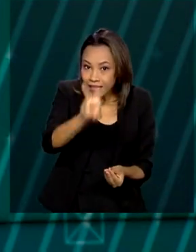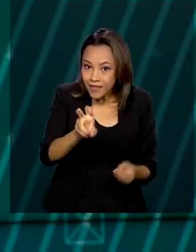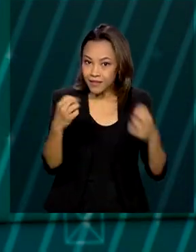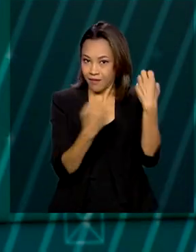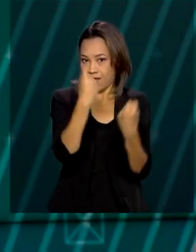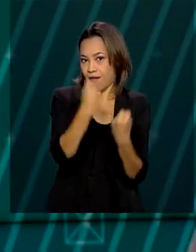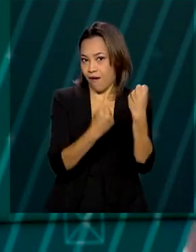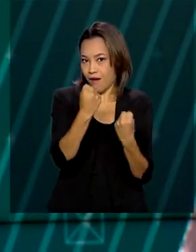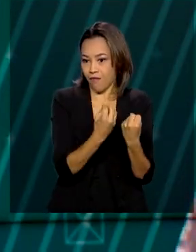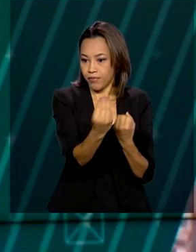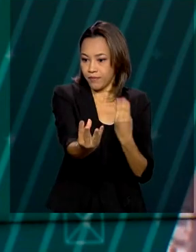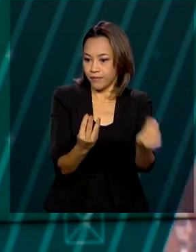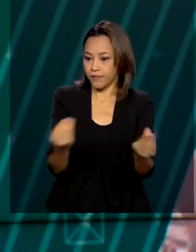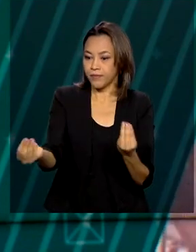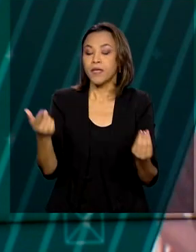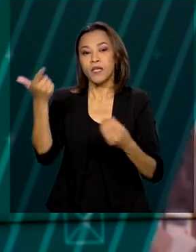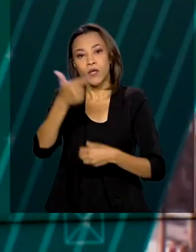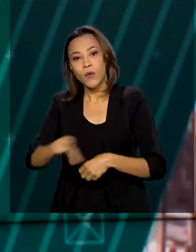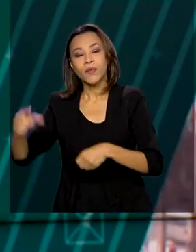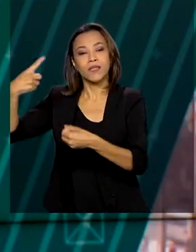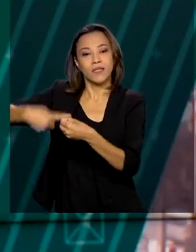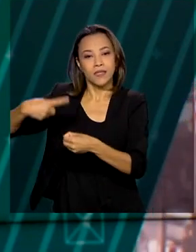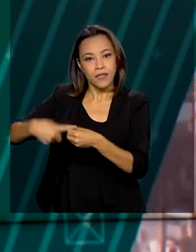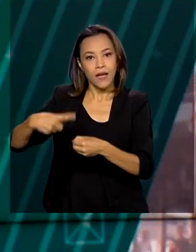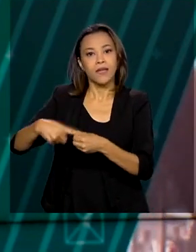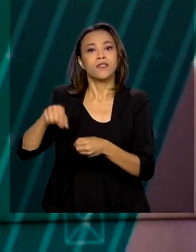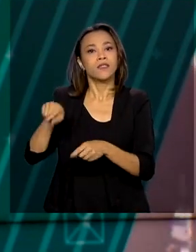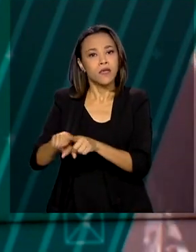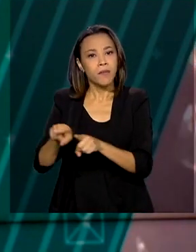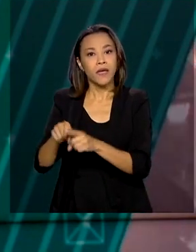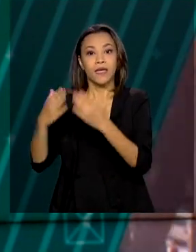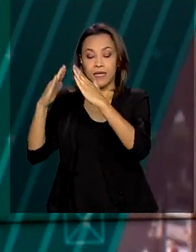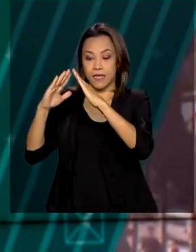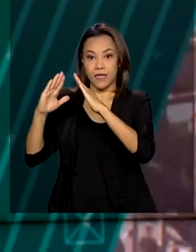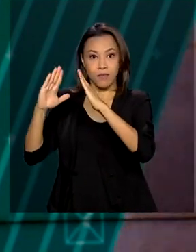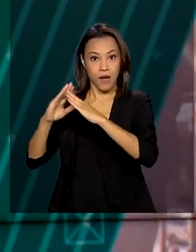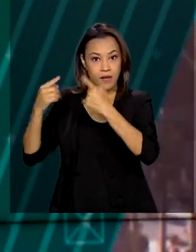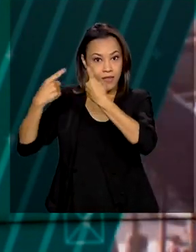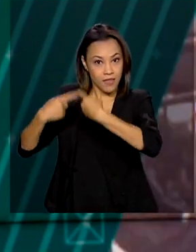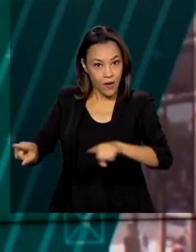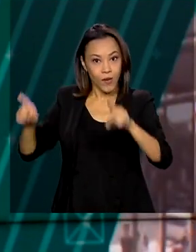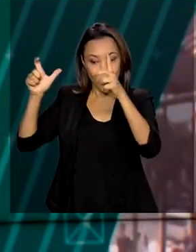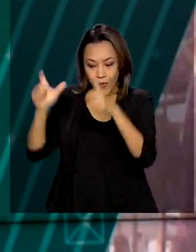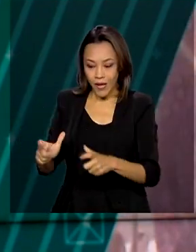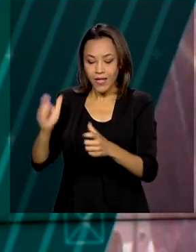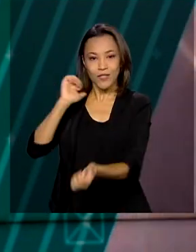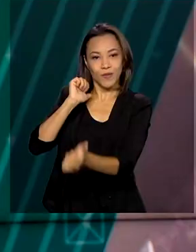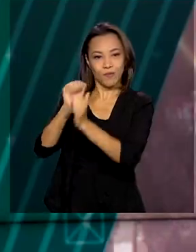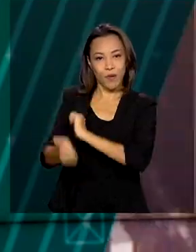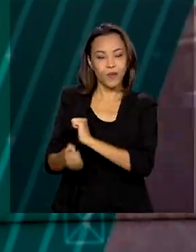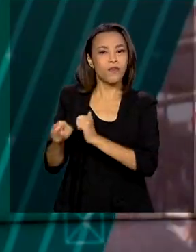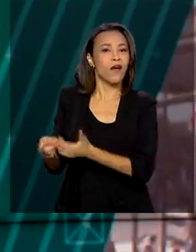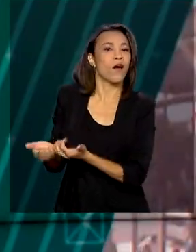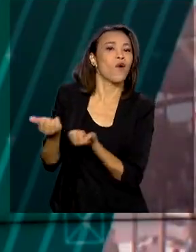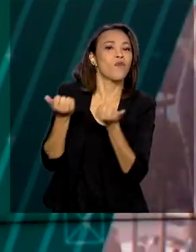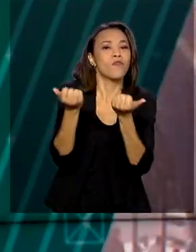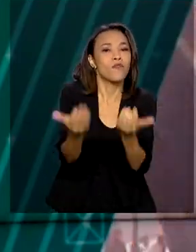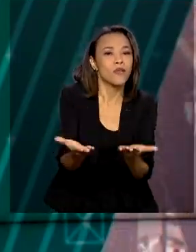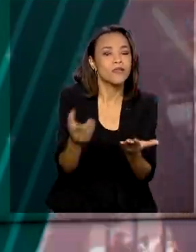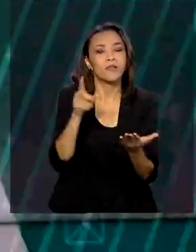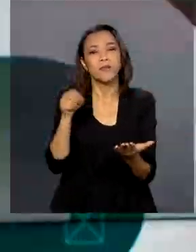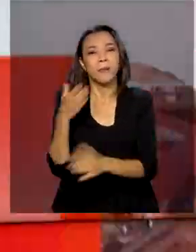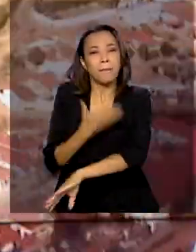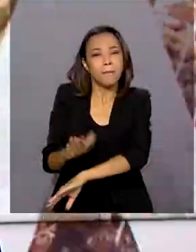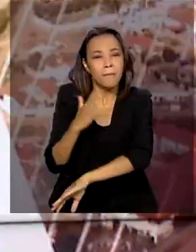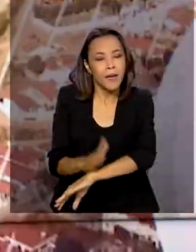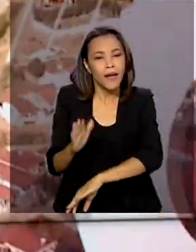no estado, em Serra Talhada, Onyx Lorenzoni inaugurou uma unidade do Estação Cidadania Esporte que vai oferecer estrutura para a